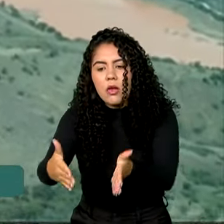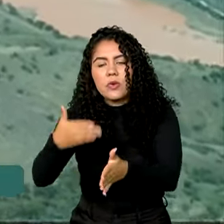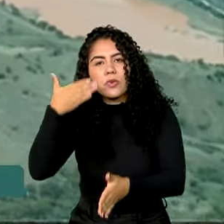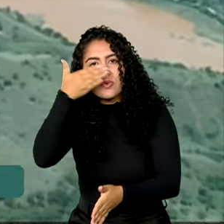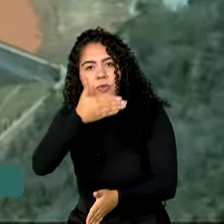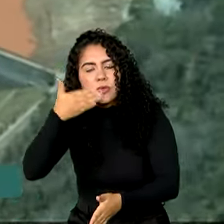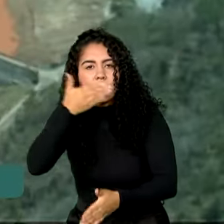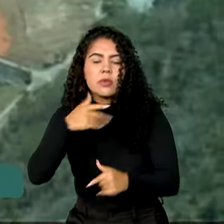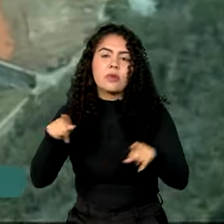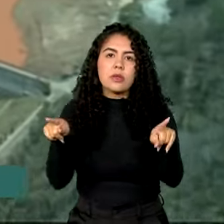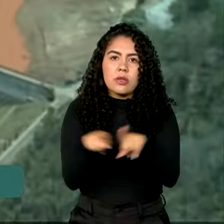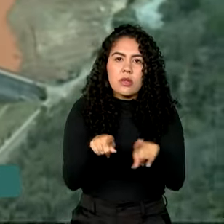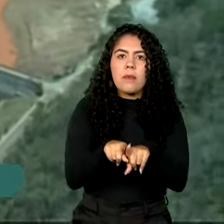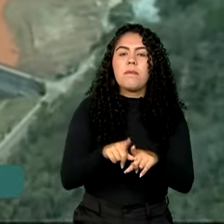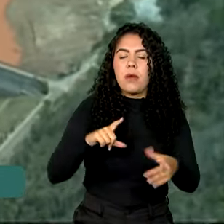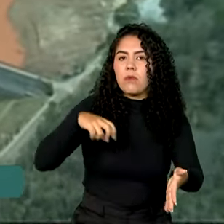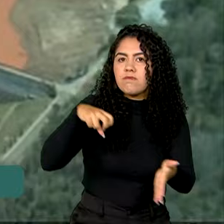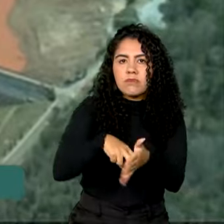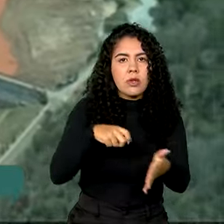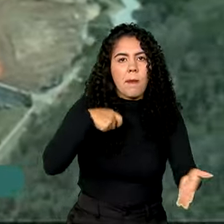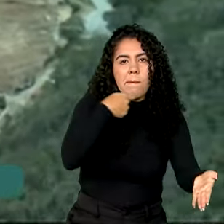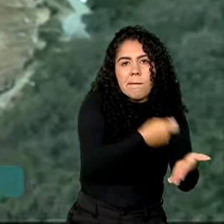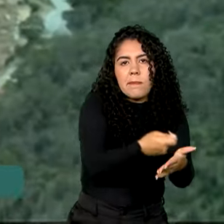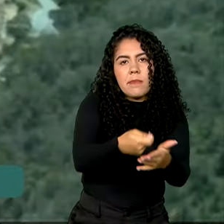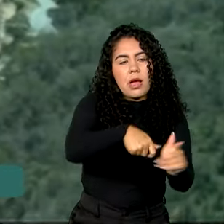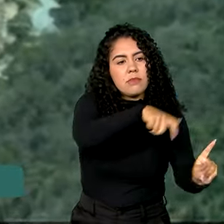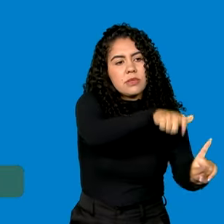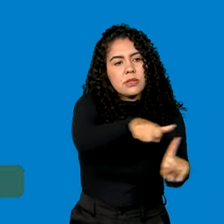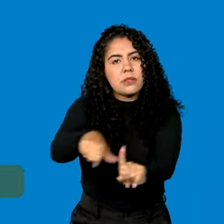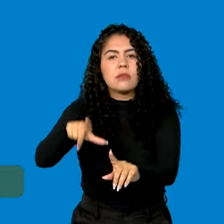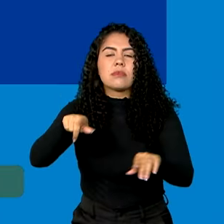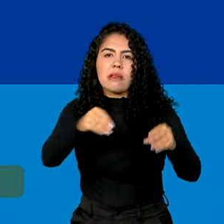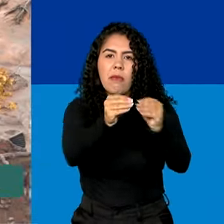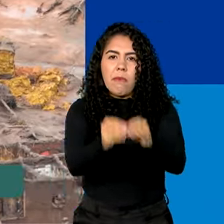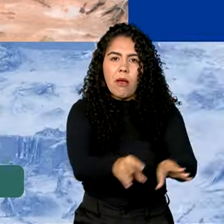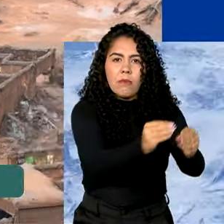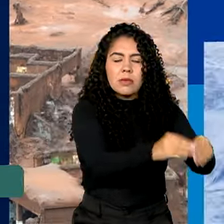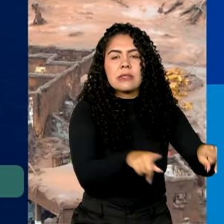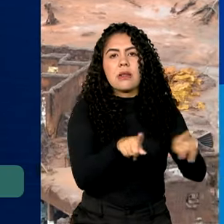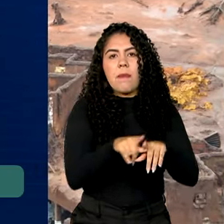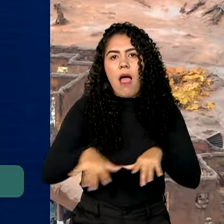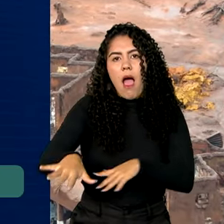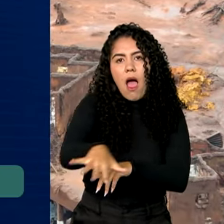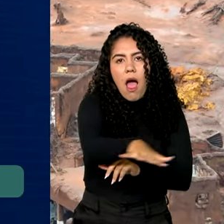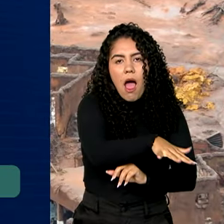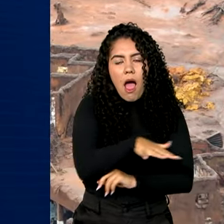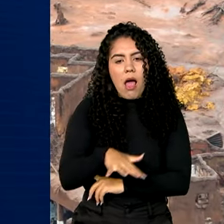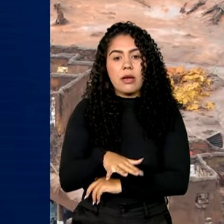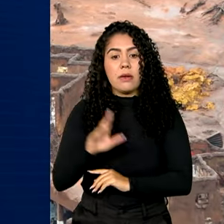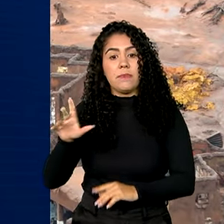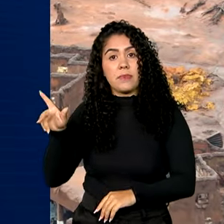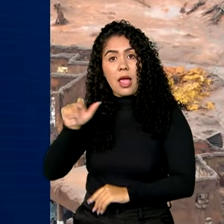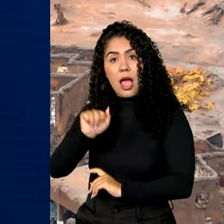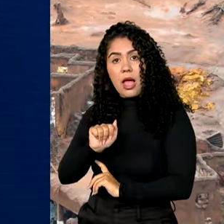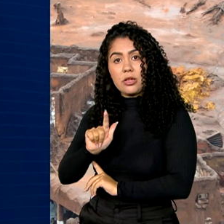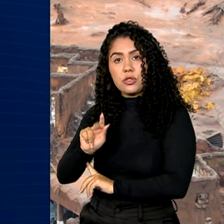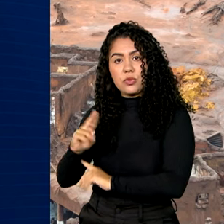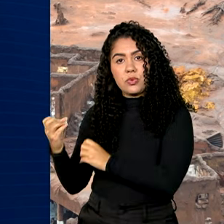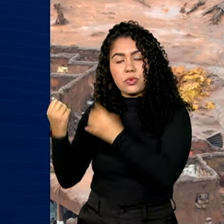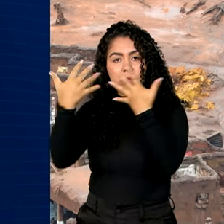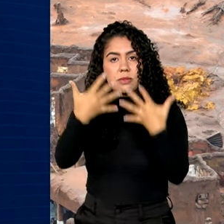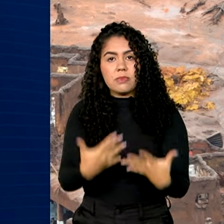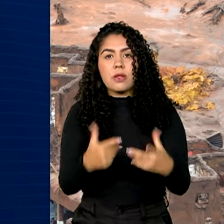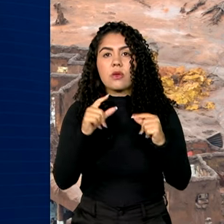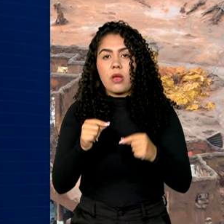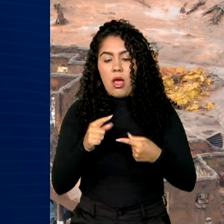indenização das vítimas e infraestrutura das áreas afetadas. Segundo a Advocacia Geral da União, parte dos